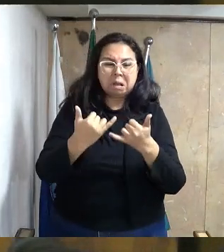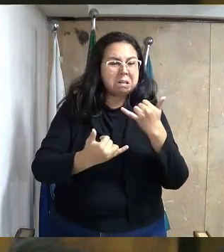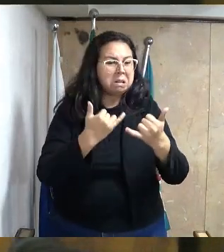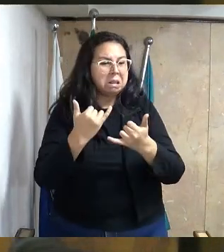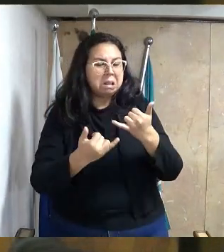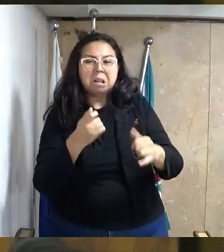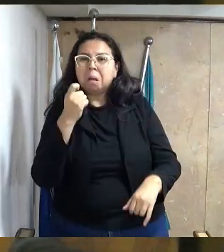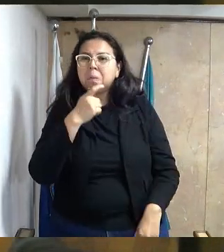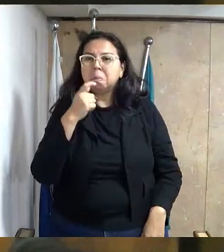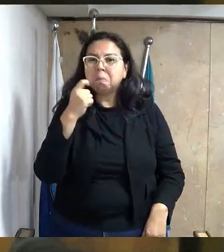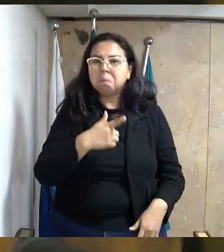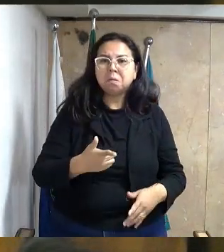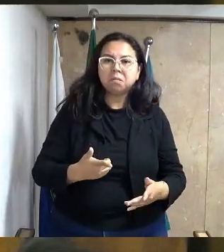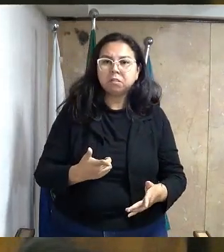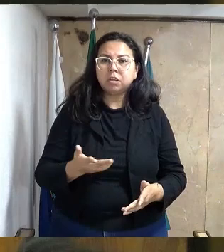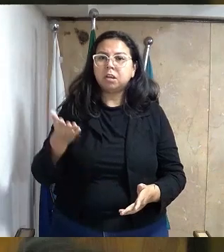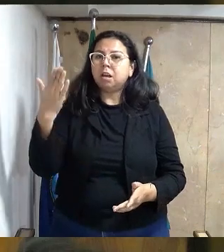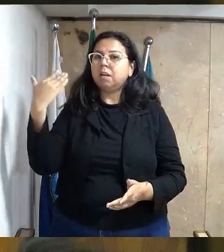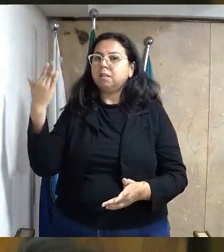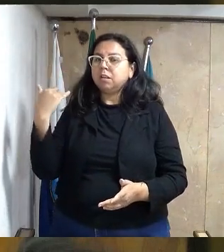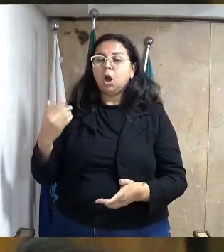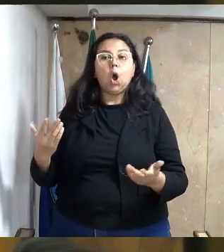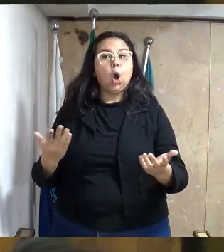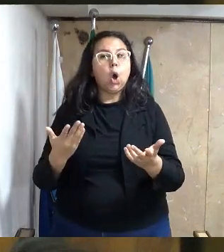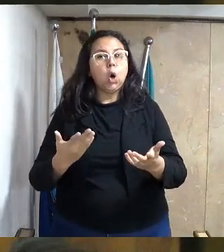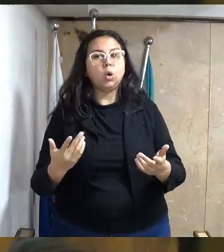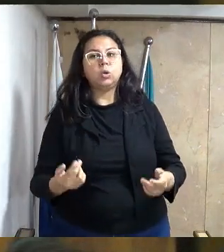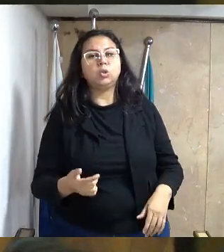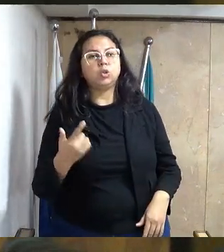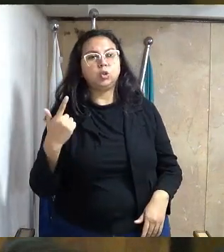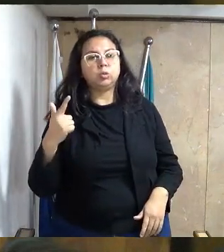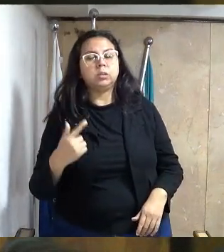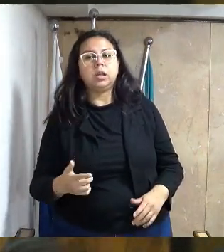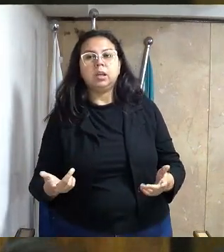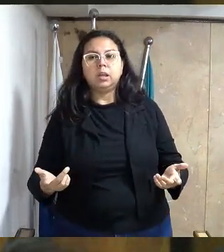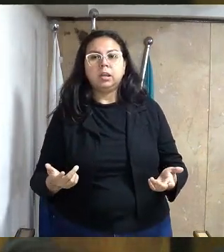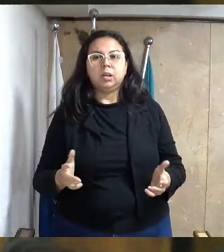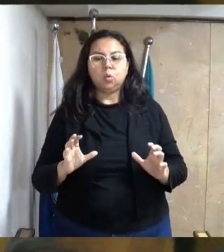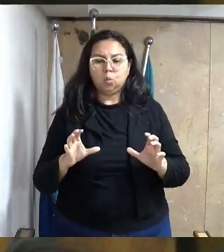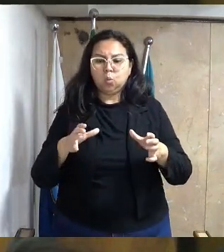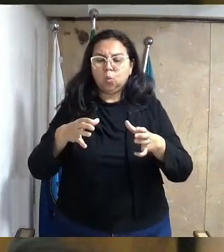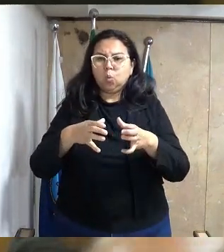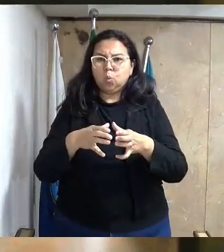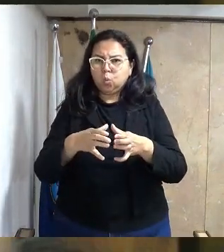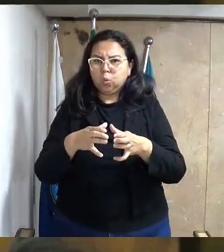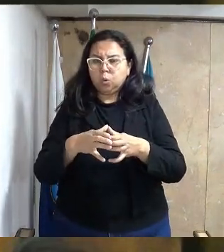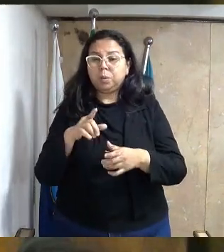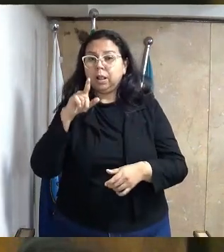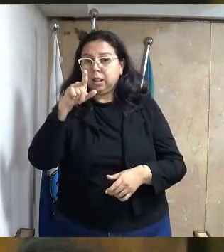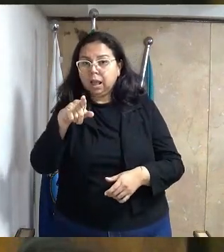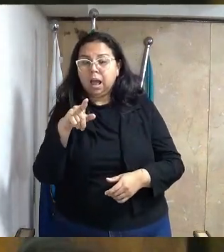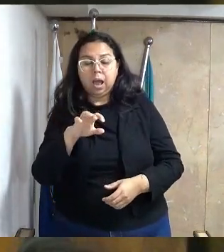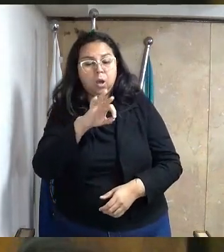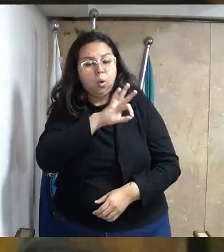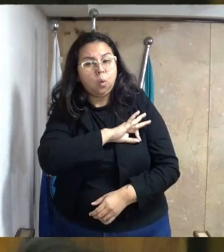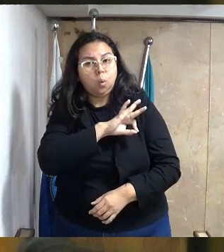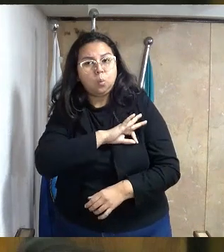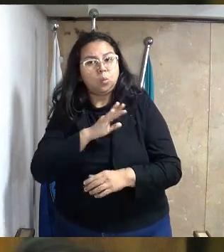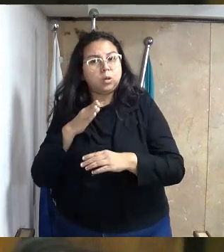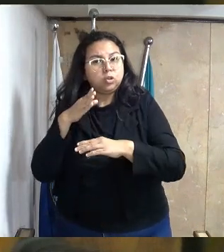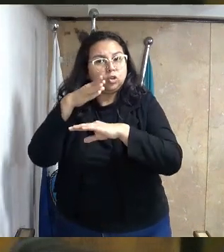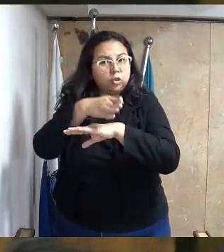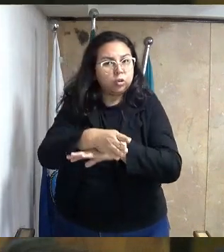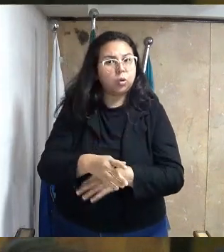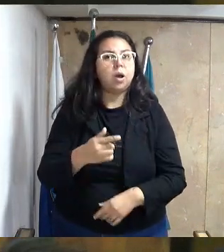hoje não tem como mais uma guarnição de gatos com 10 homens subir, está tendo uma grande operação lá. Aí não vai ter